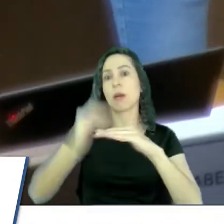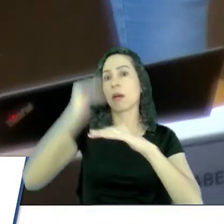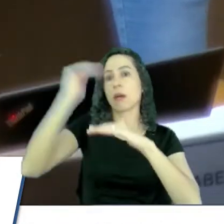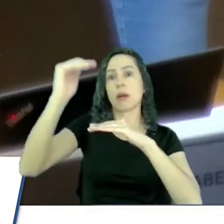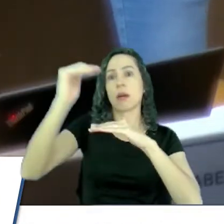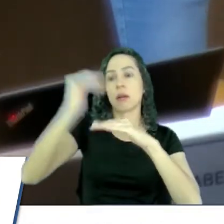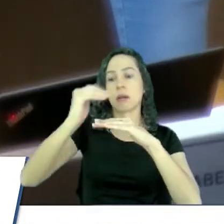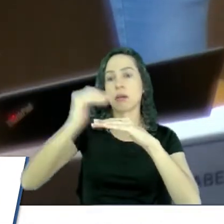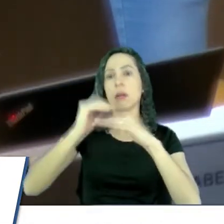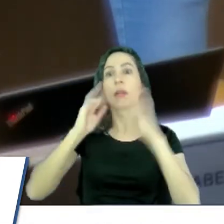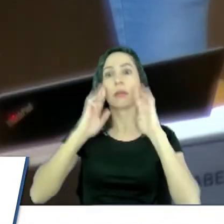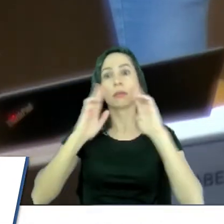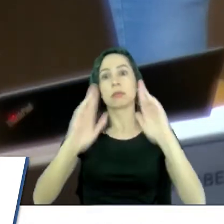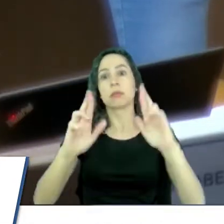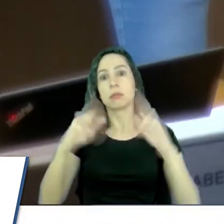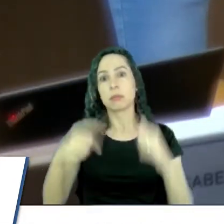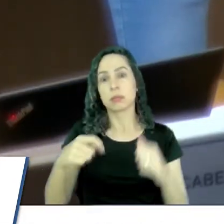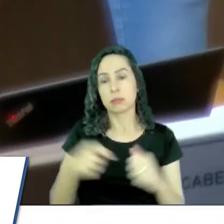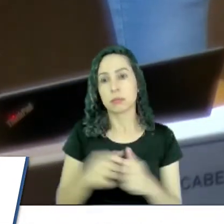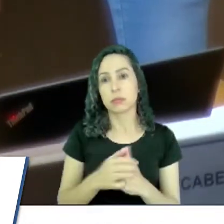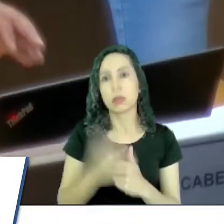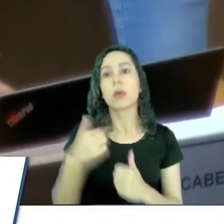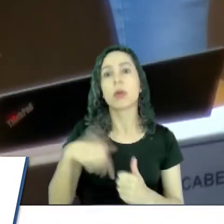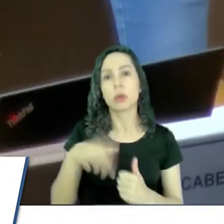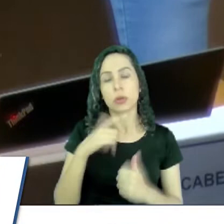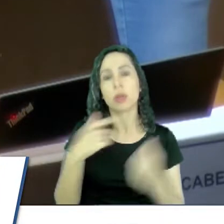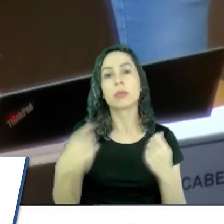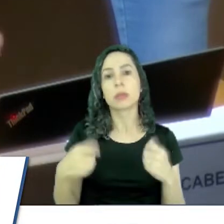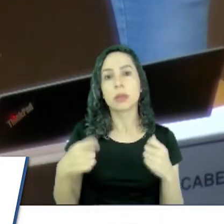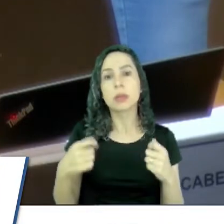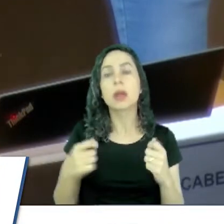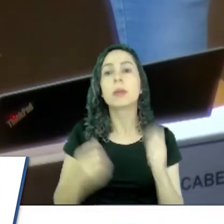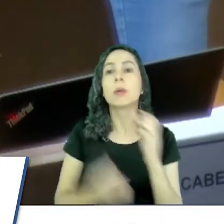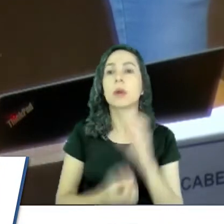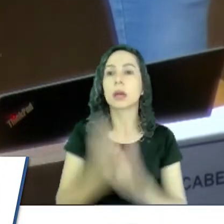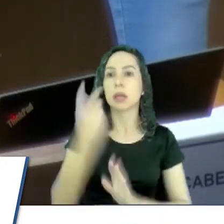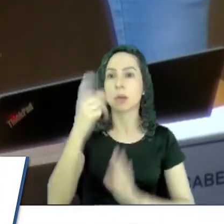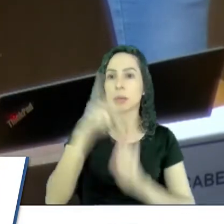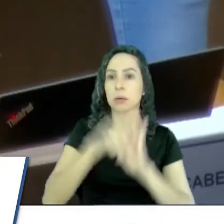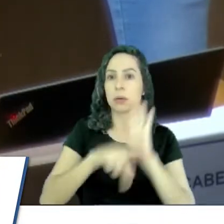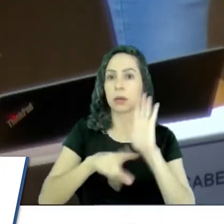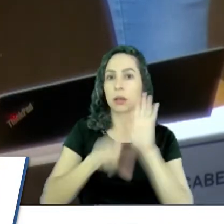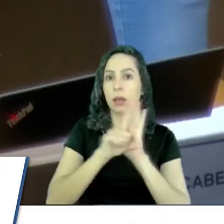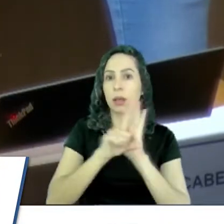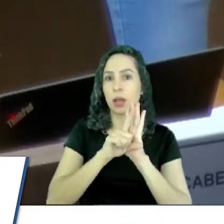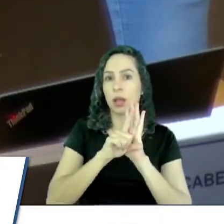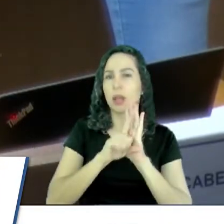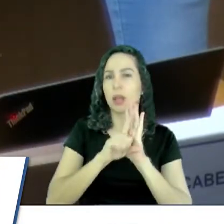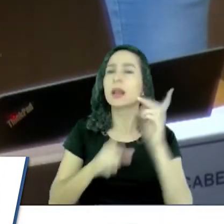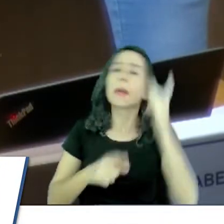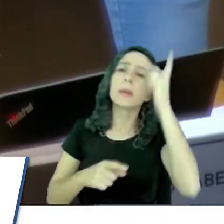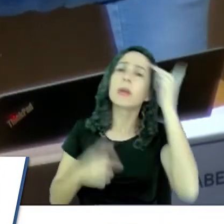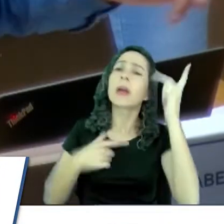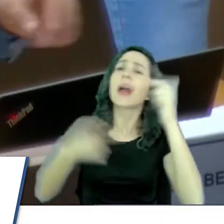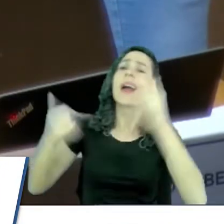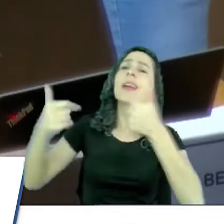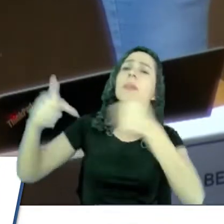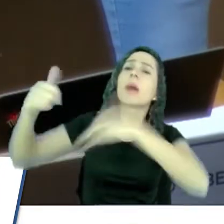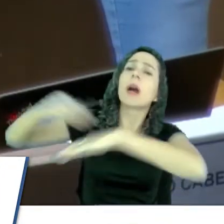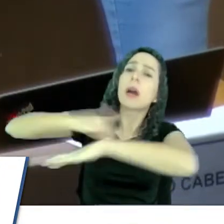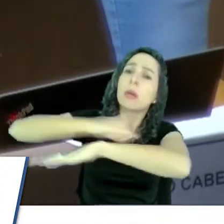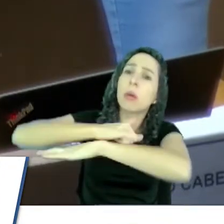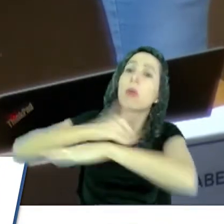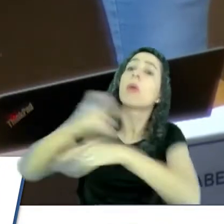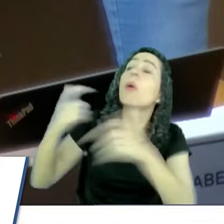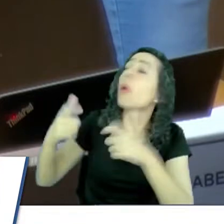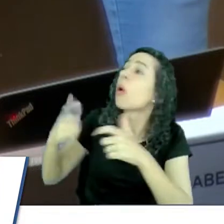respeitado. Então é isso que nós vamos fazer, criar o projeto de lei, se tem uma pessoa que quer trabalhar lá no aeroporto, como um local para ele, faz